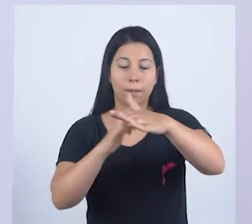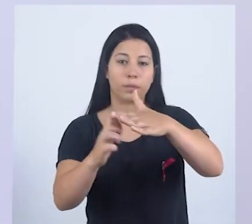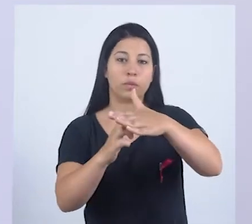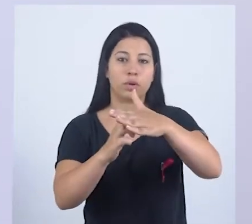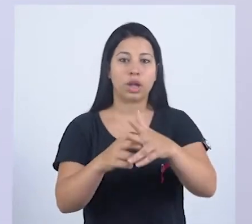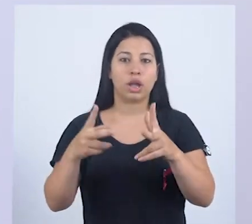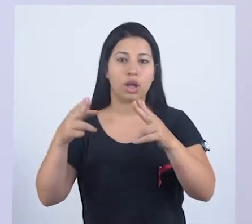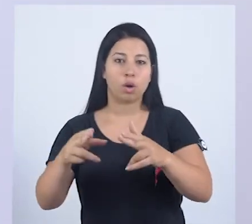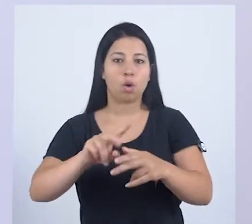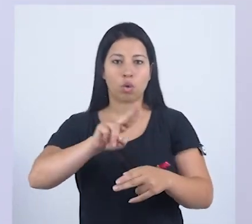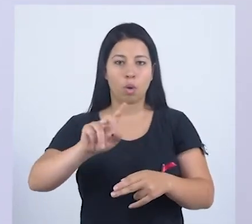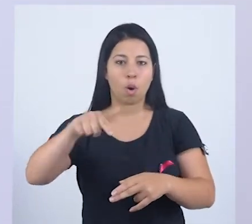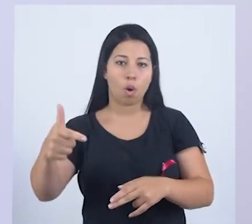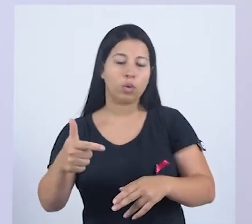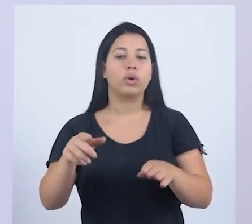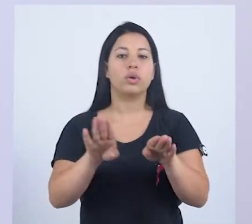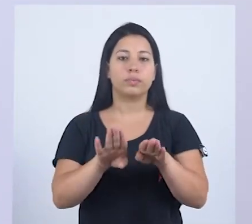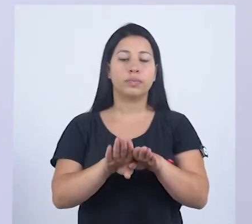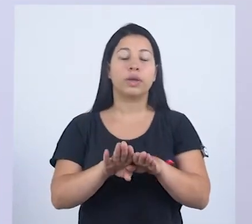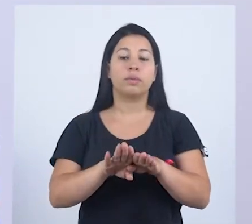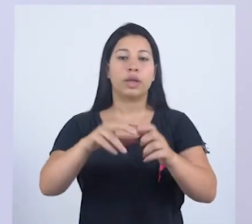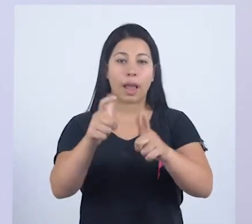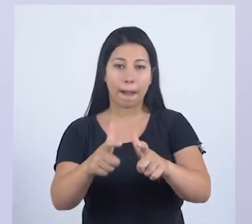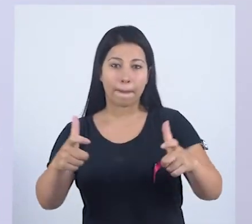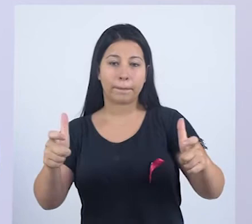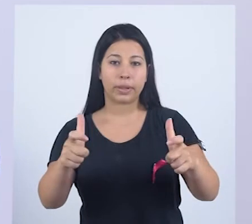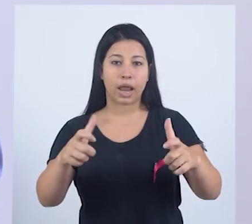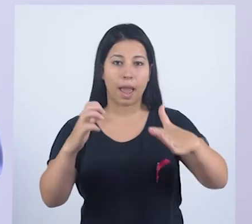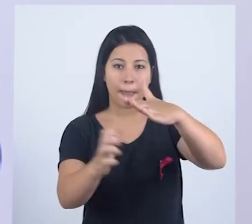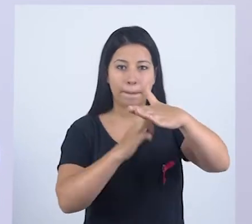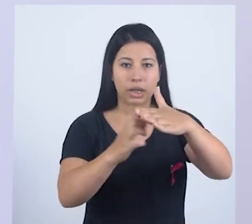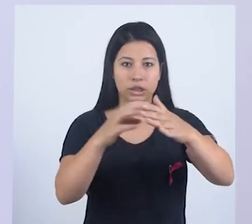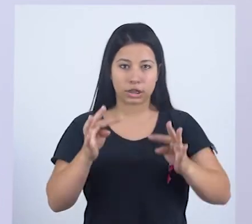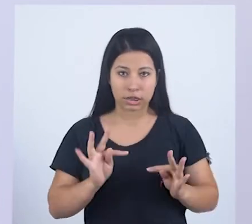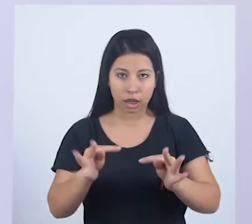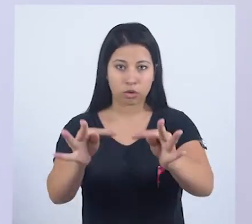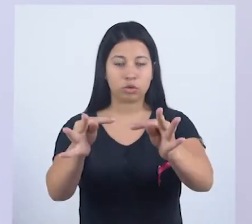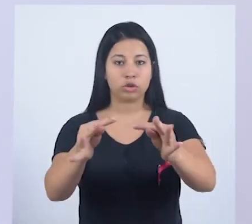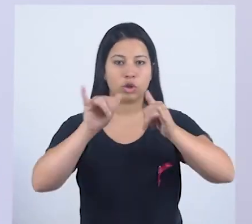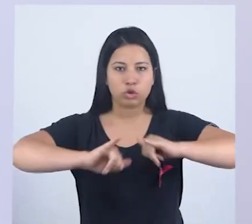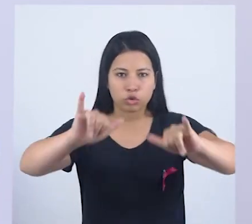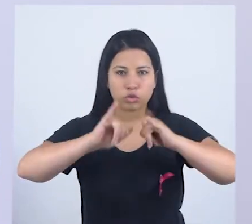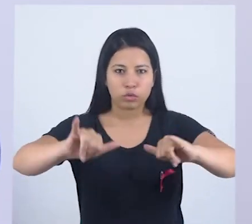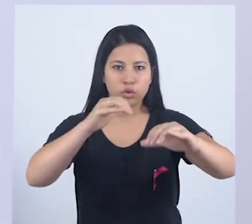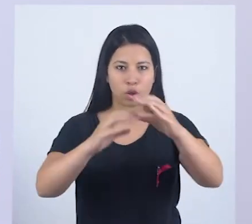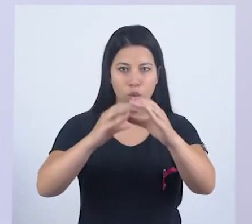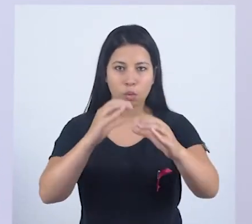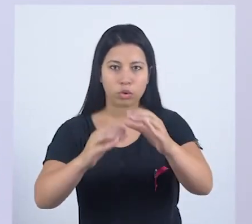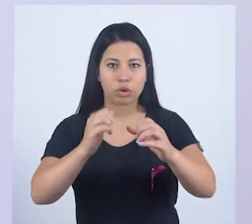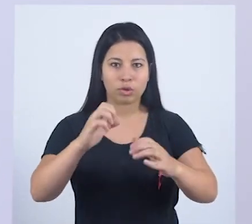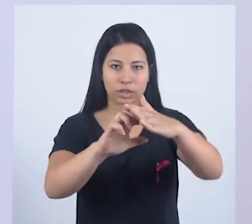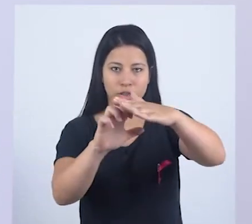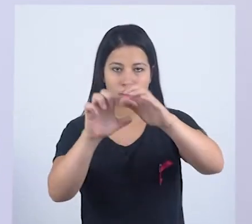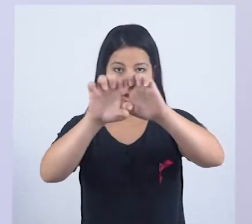eventos, como Hackathon e Startup Weekend. Ampliar a presença de empresas de tecnologia, divulgando as condições estruturais